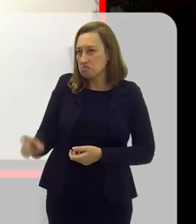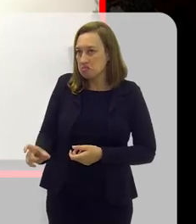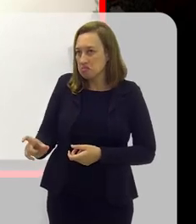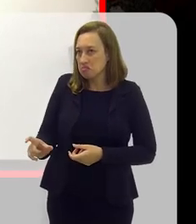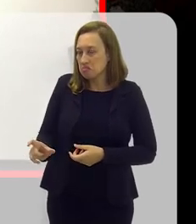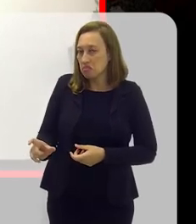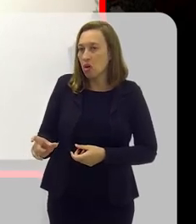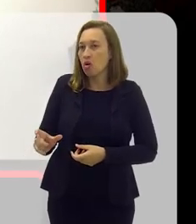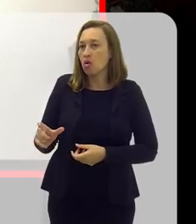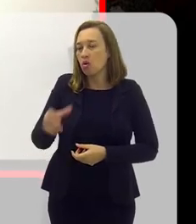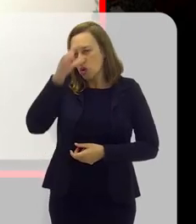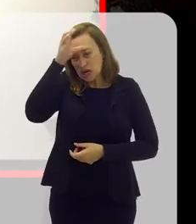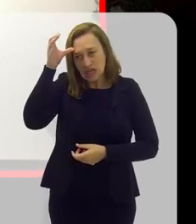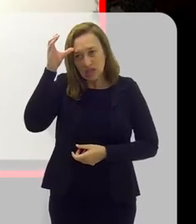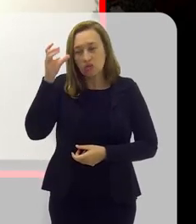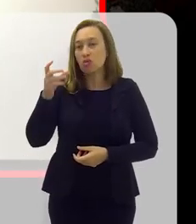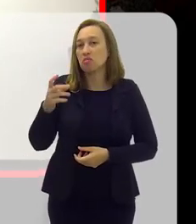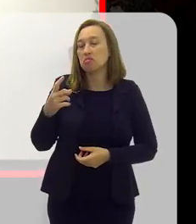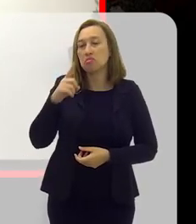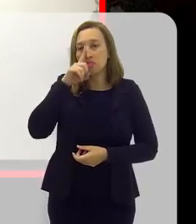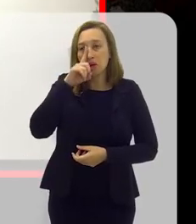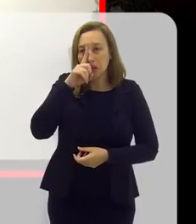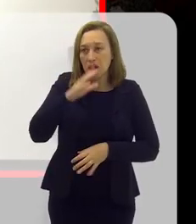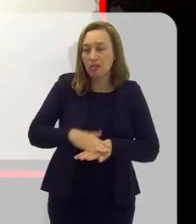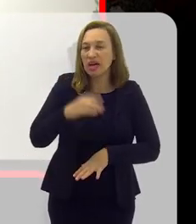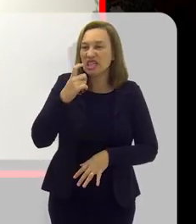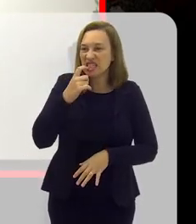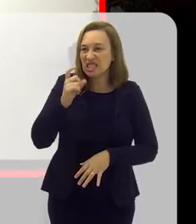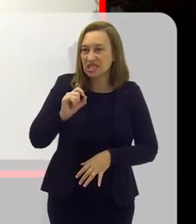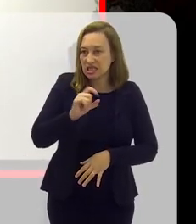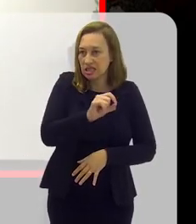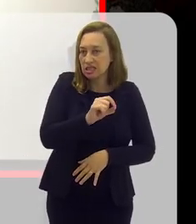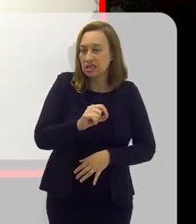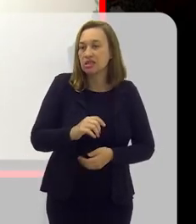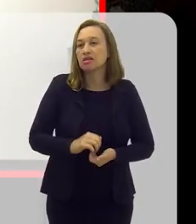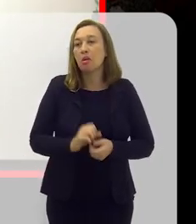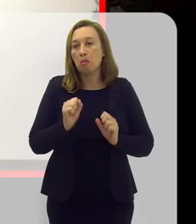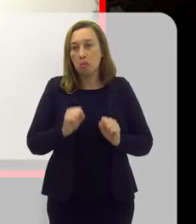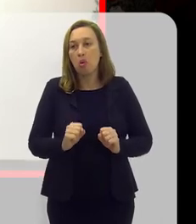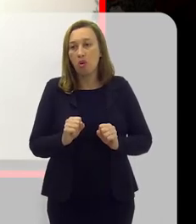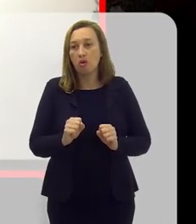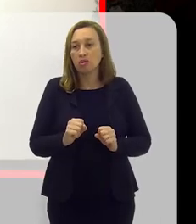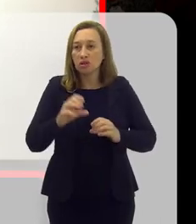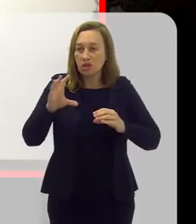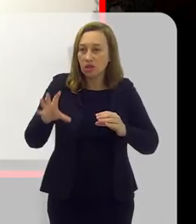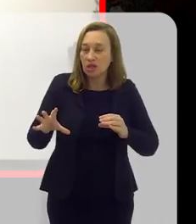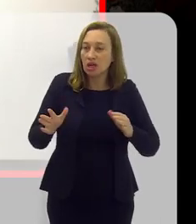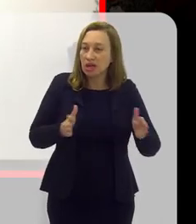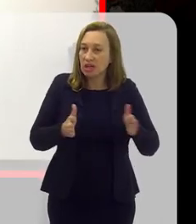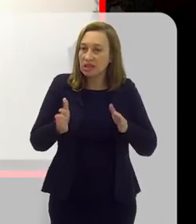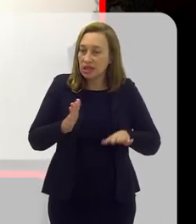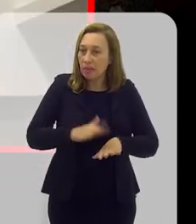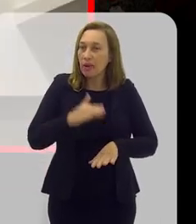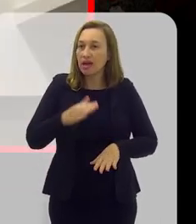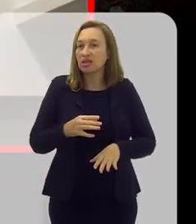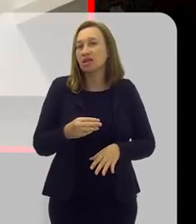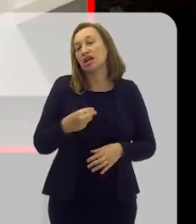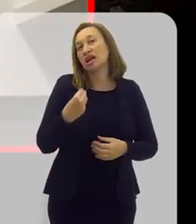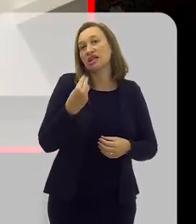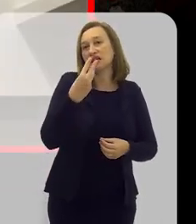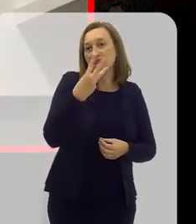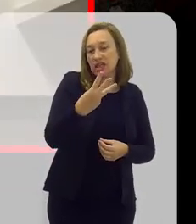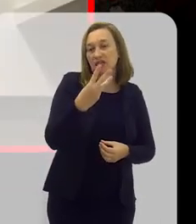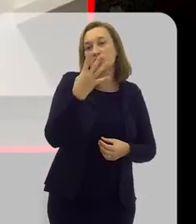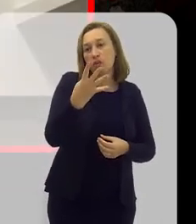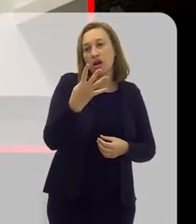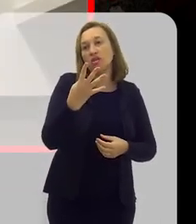maior de cárie ou com alguma outra condição, a gente pode encurtar esse tempo. Claro. Ou a cada três,